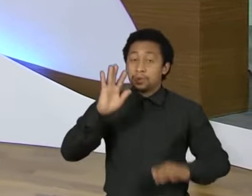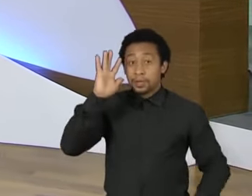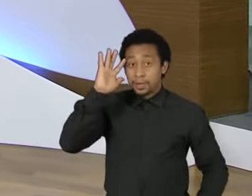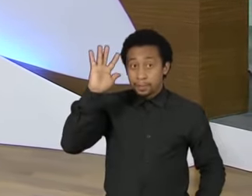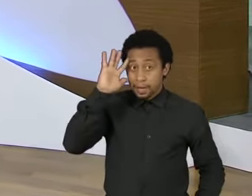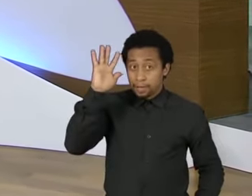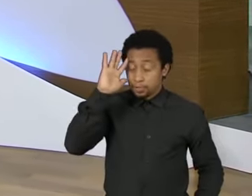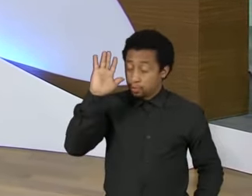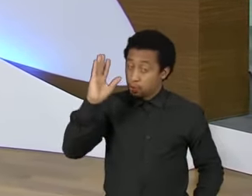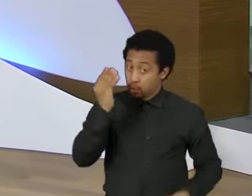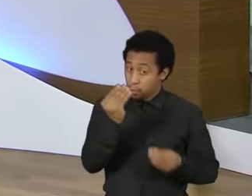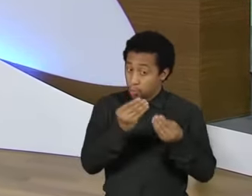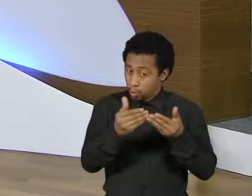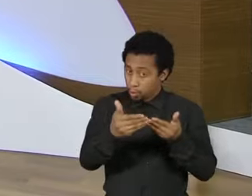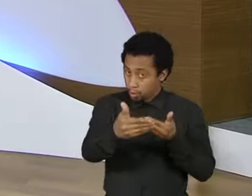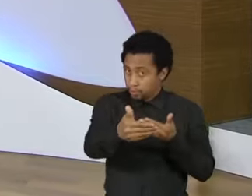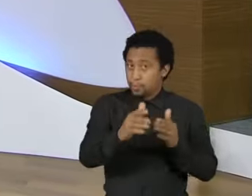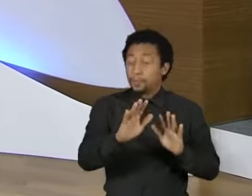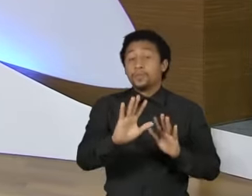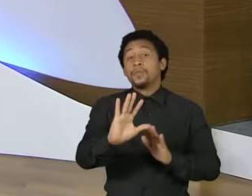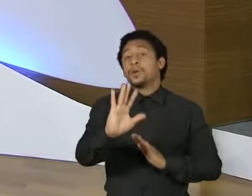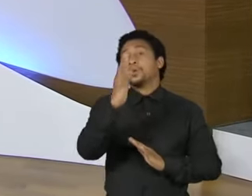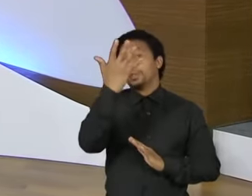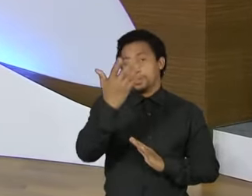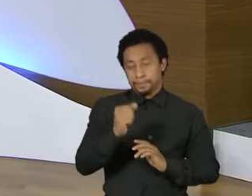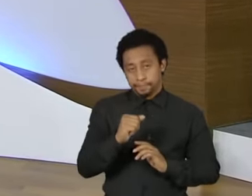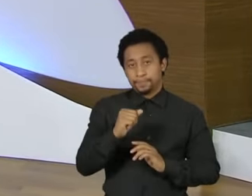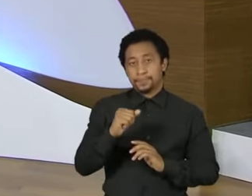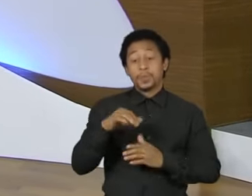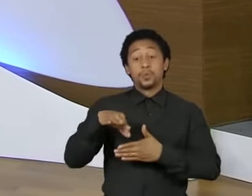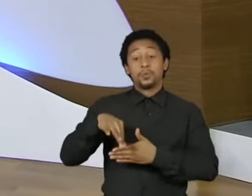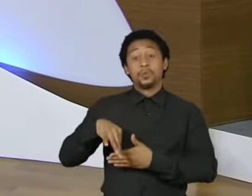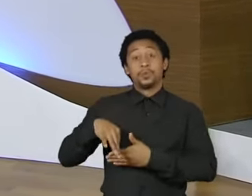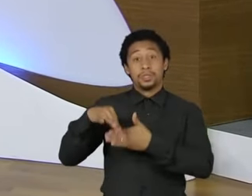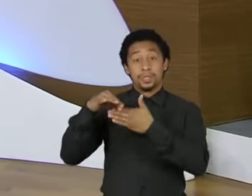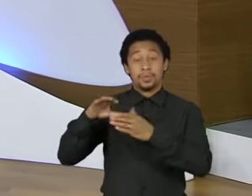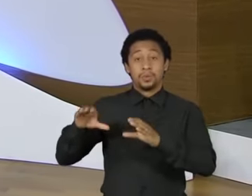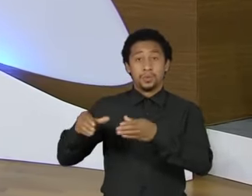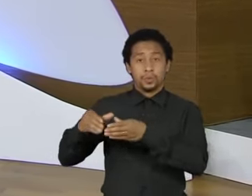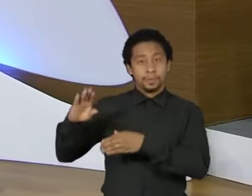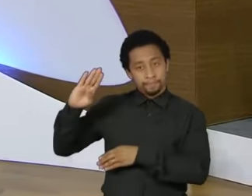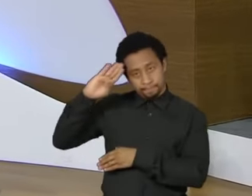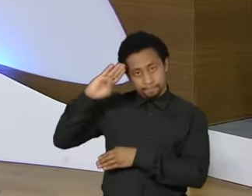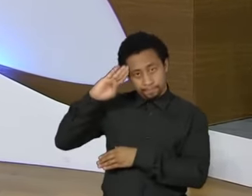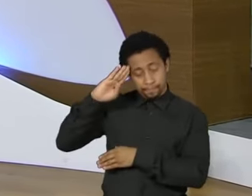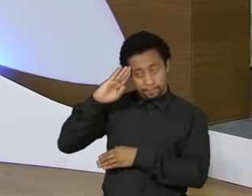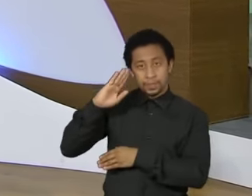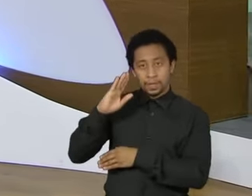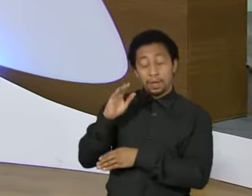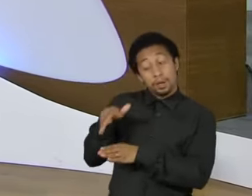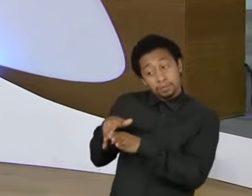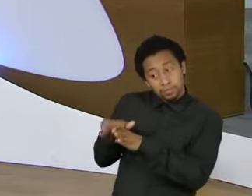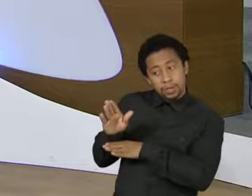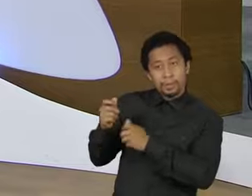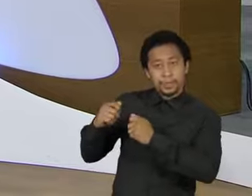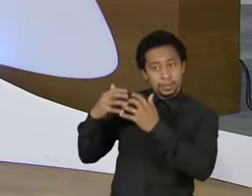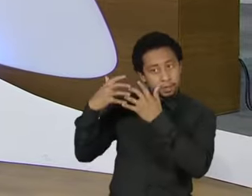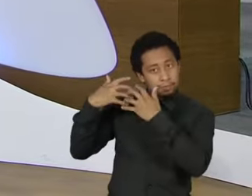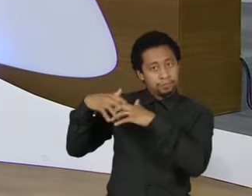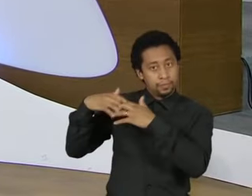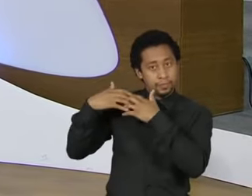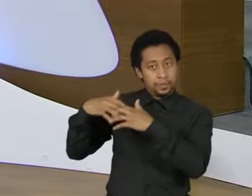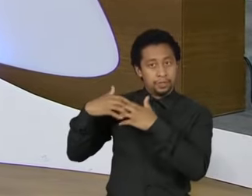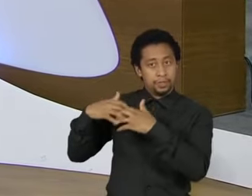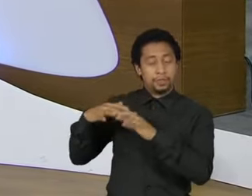prescrever. Eu acho que as grandes lideranças que tem nas Forças Armadas deveriam refletir sobre isso e deveria voltar ao caminho anterior